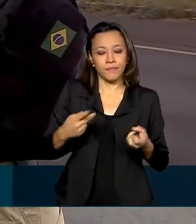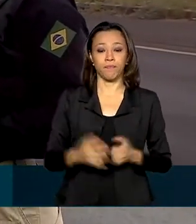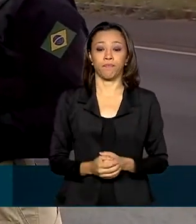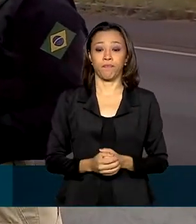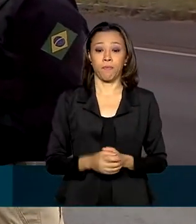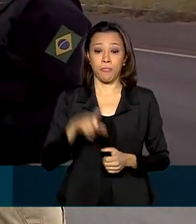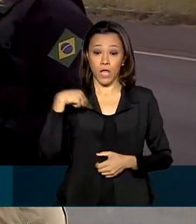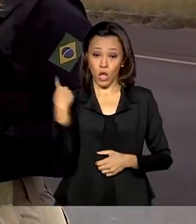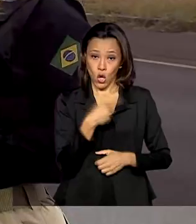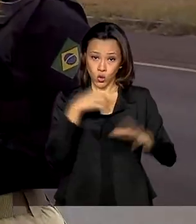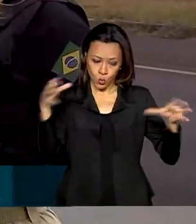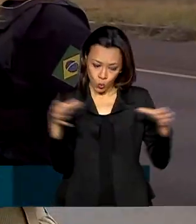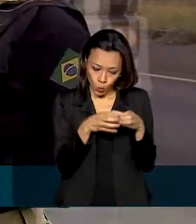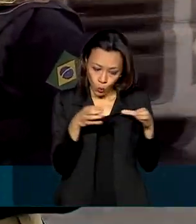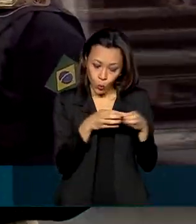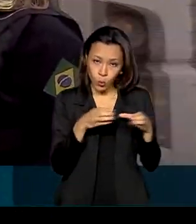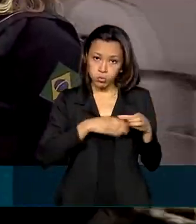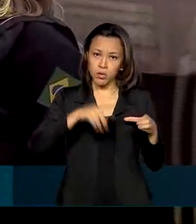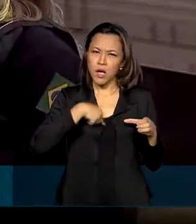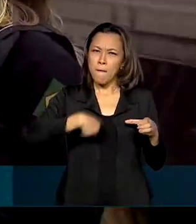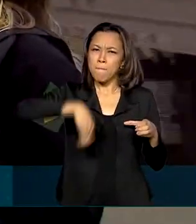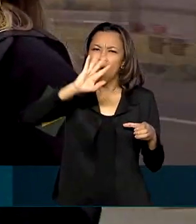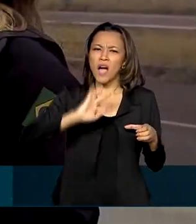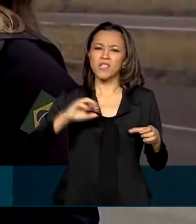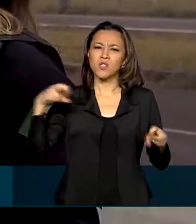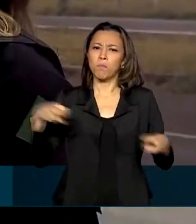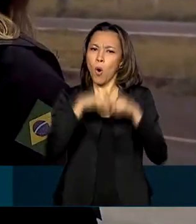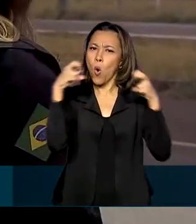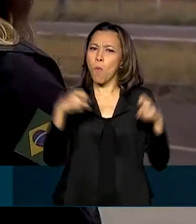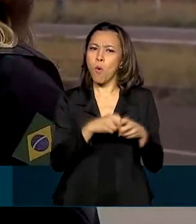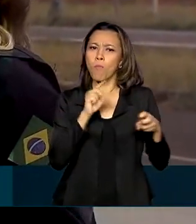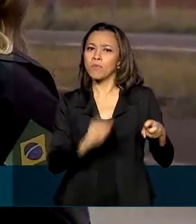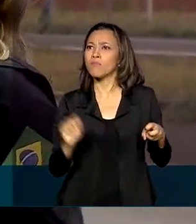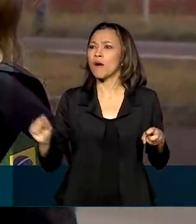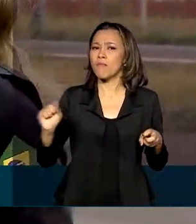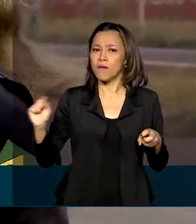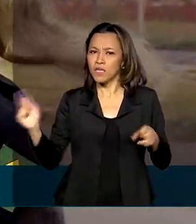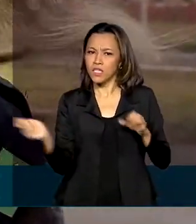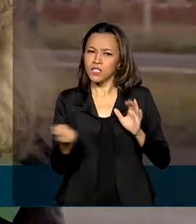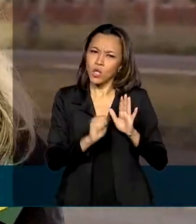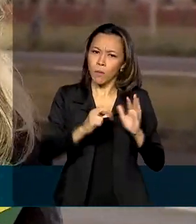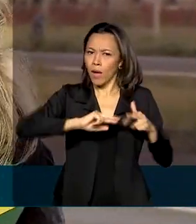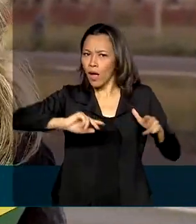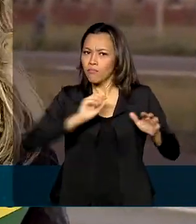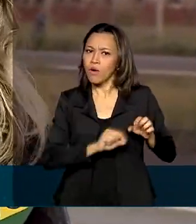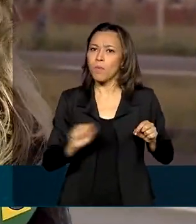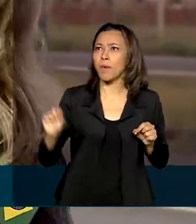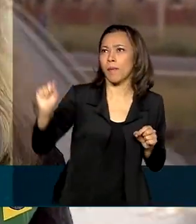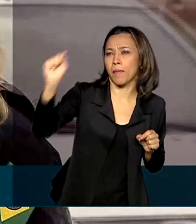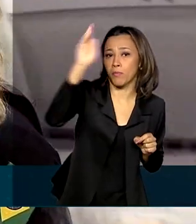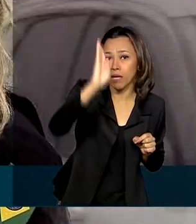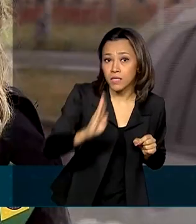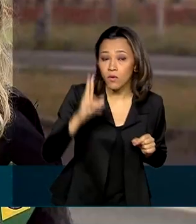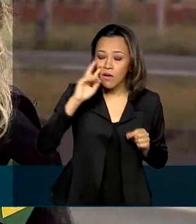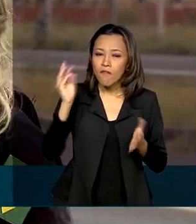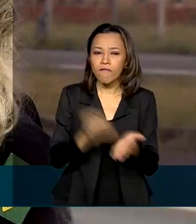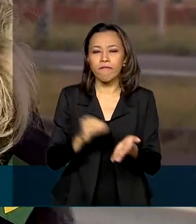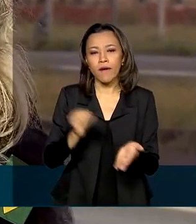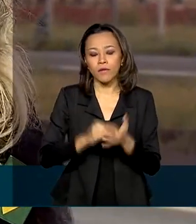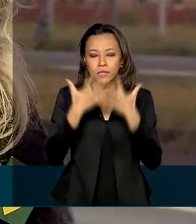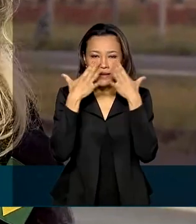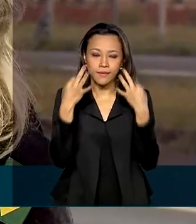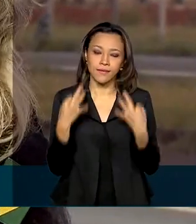centramos o nosso efetivo nos pontos com maior índice de acidentalidade e ocorrências criminais. E o os policiais mais verificaram foi falta de atenção,